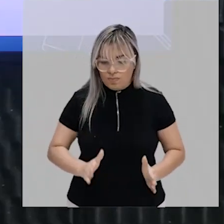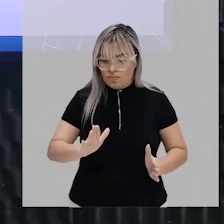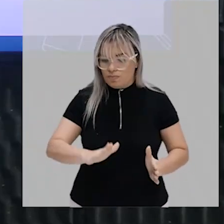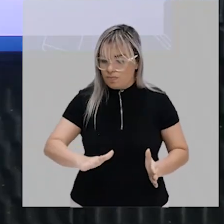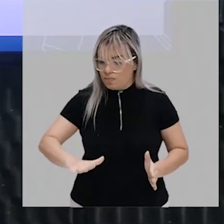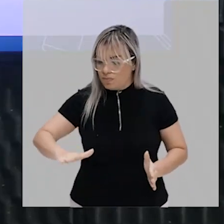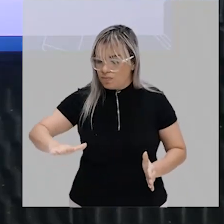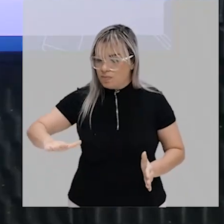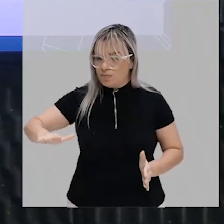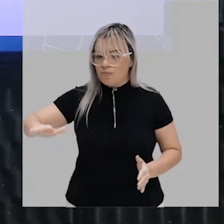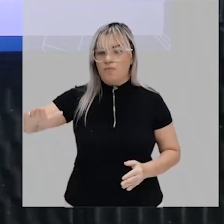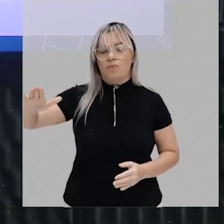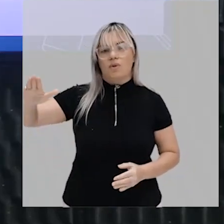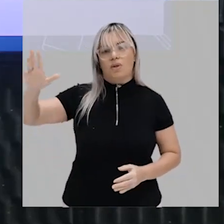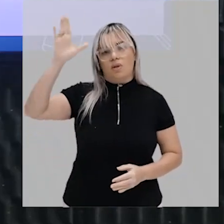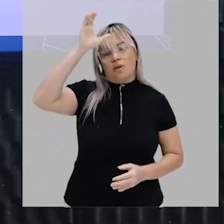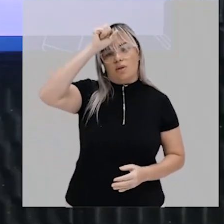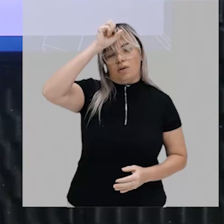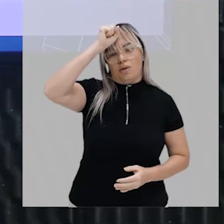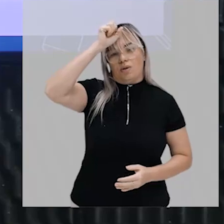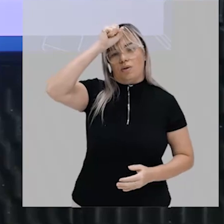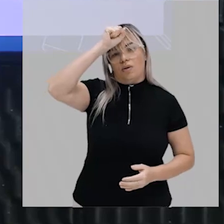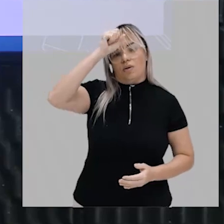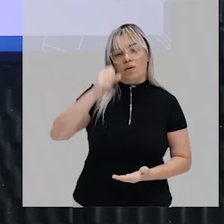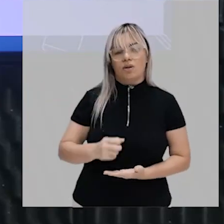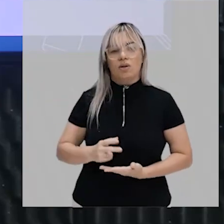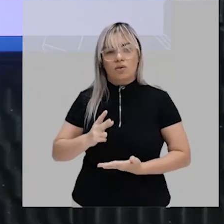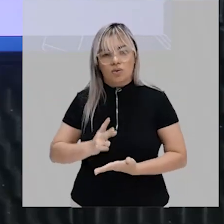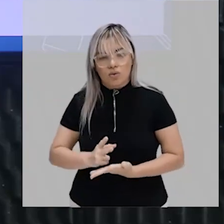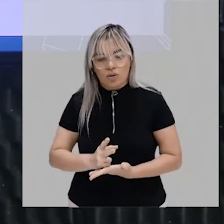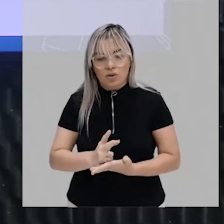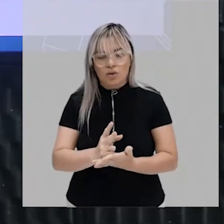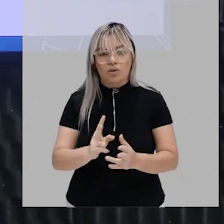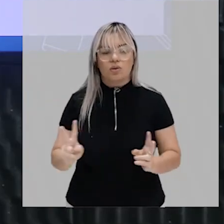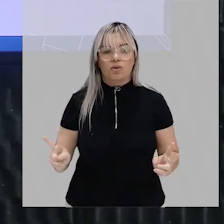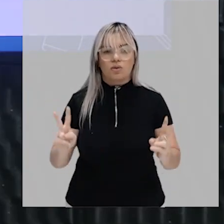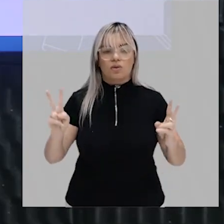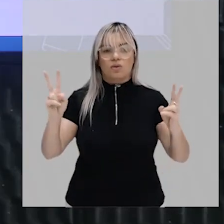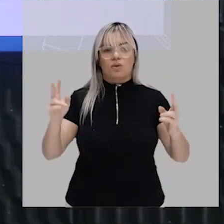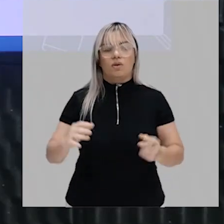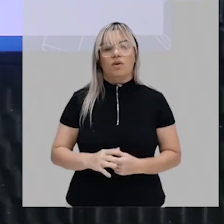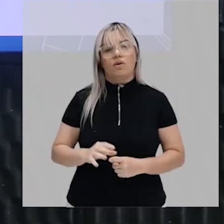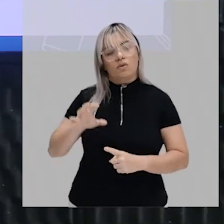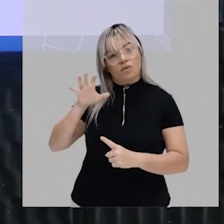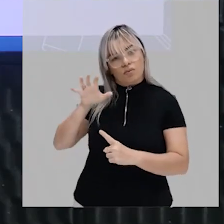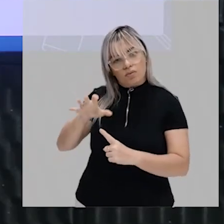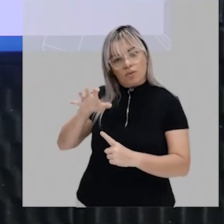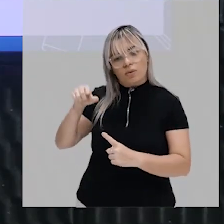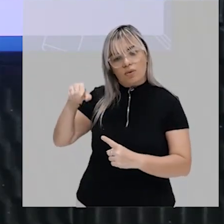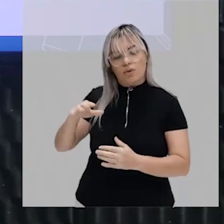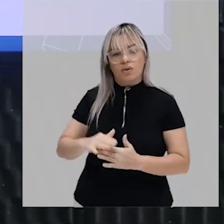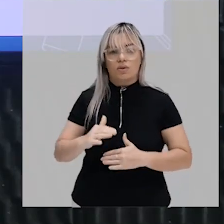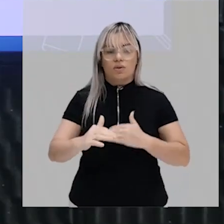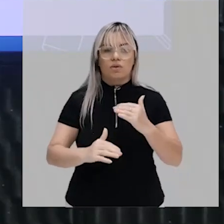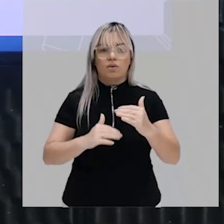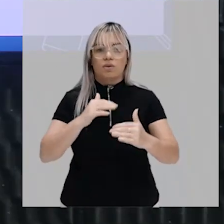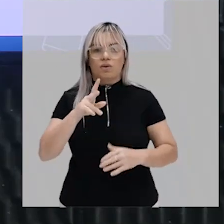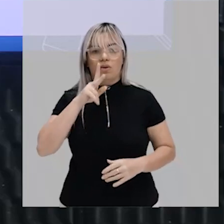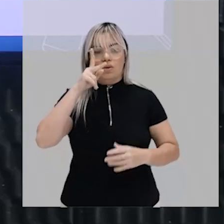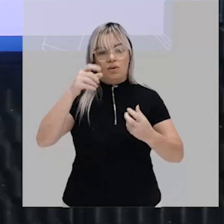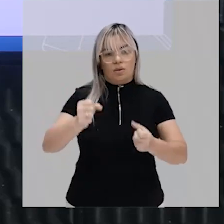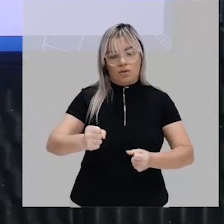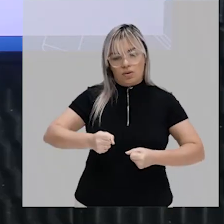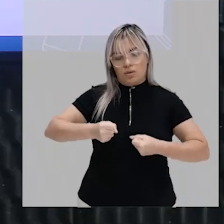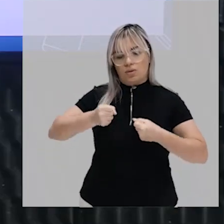nós aprendemos a seguir esses valores esse processo é o processo de fortalecimento